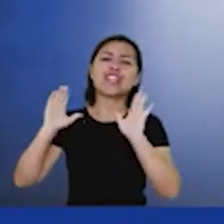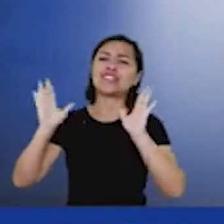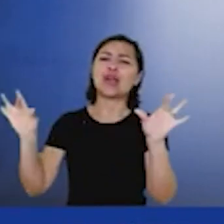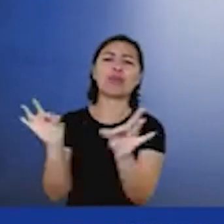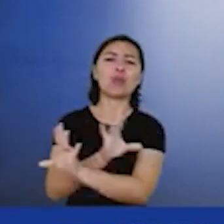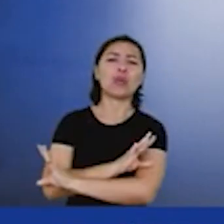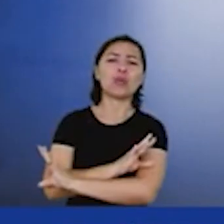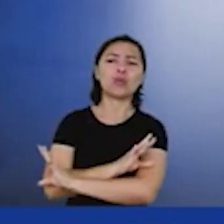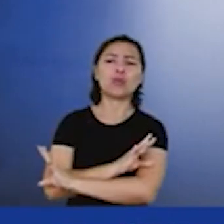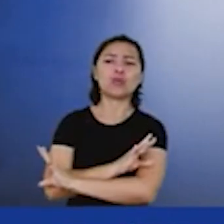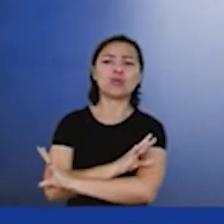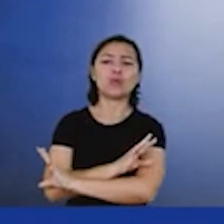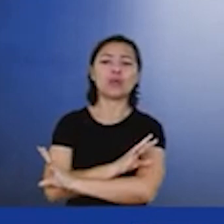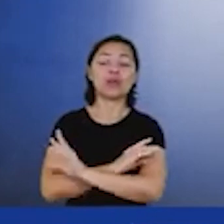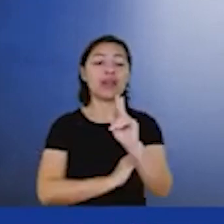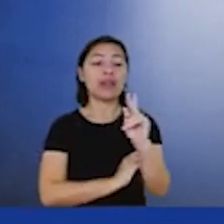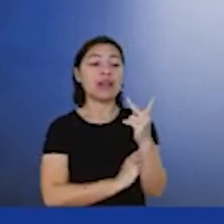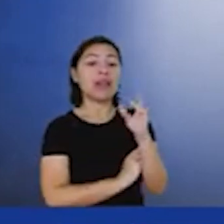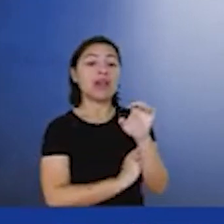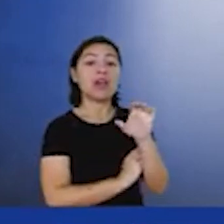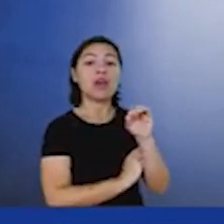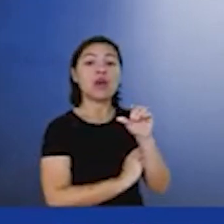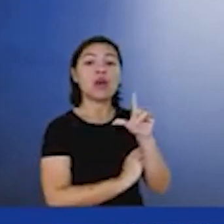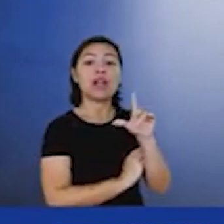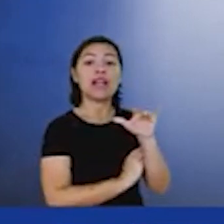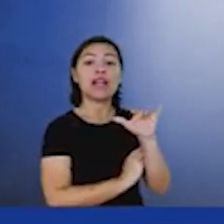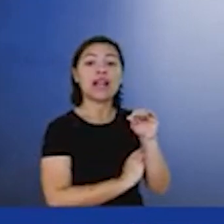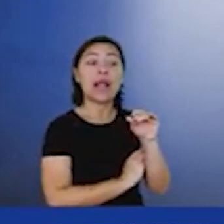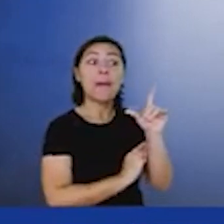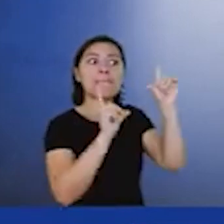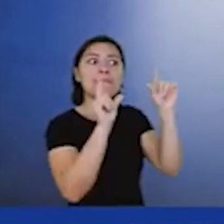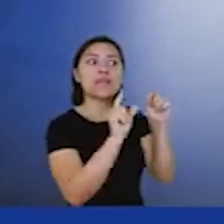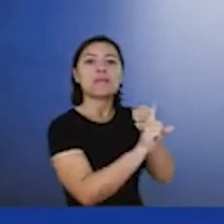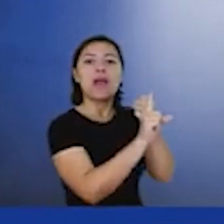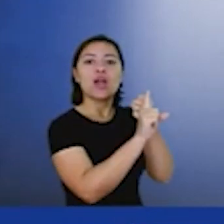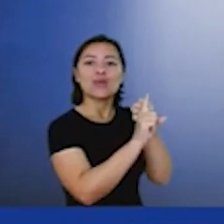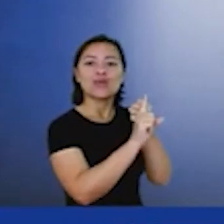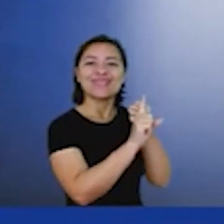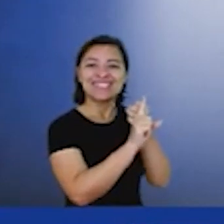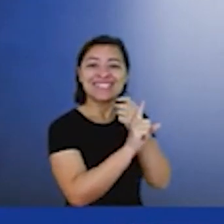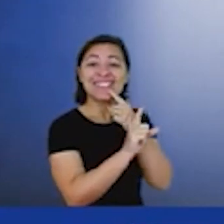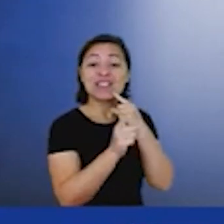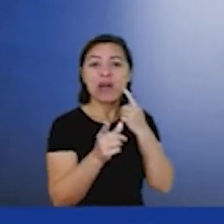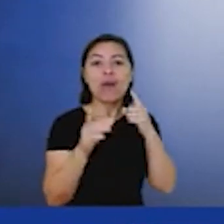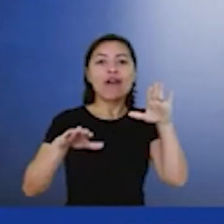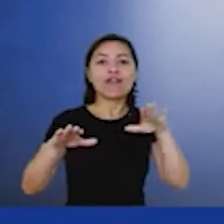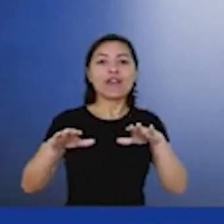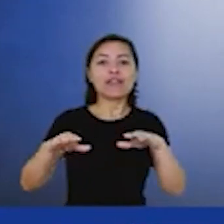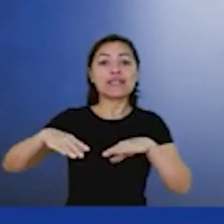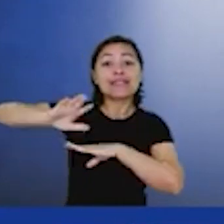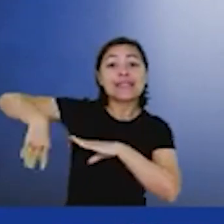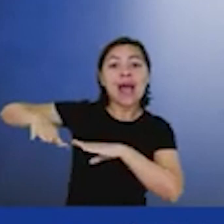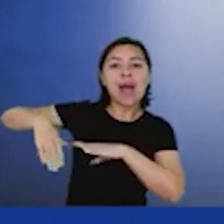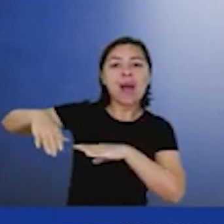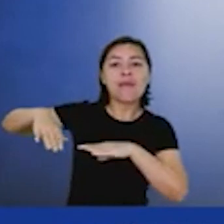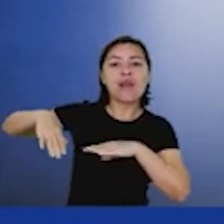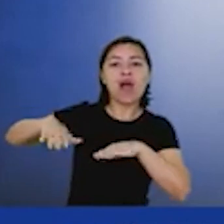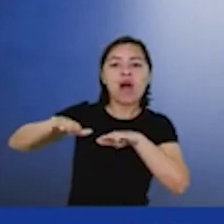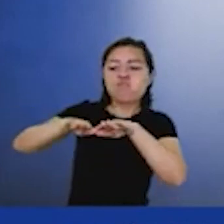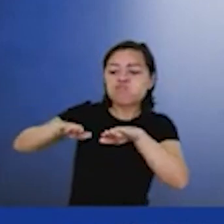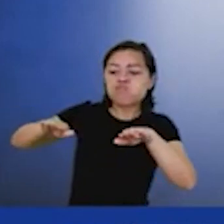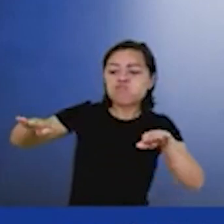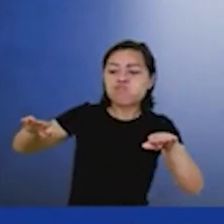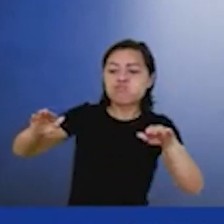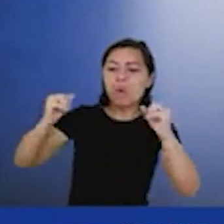a eólica offshore é menos impactante do que uma plataforma de petróleo, então, está fácil para a gente porque a indústria de petróleo